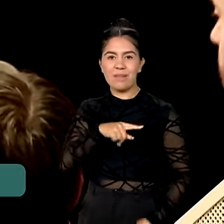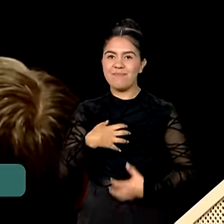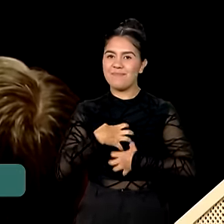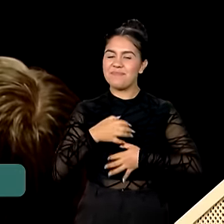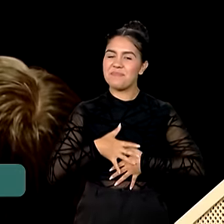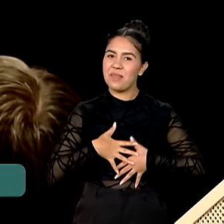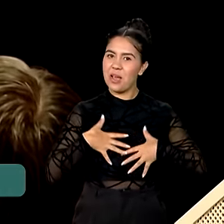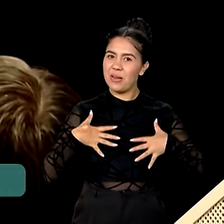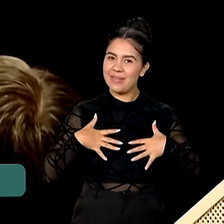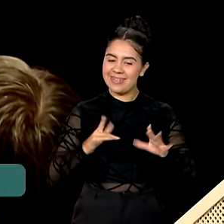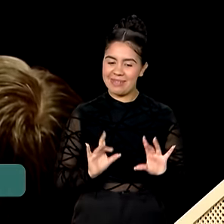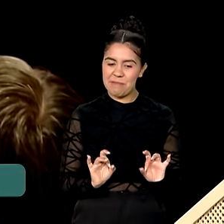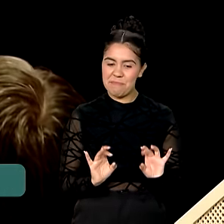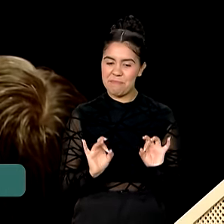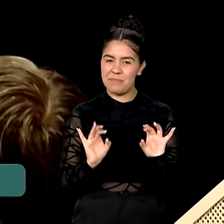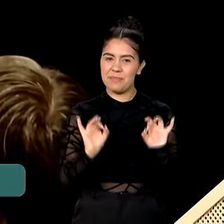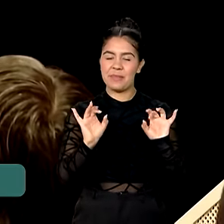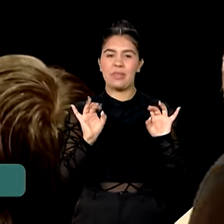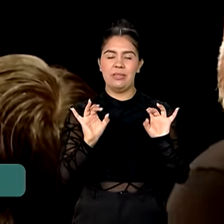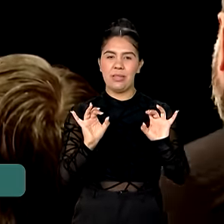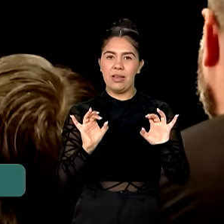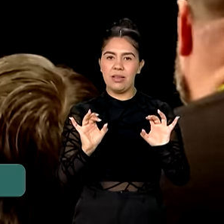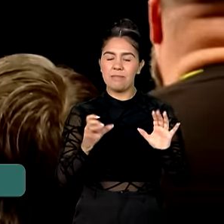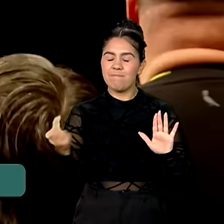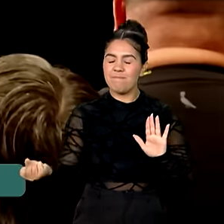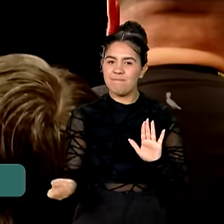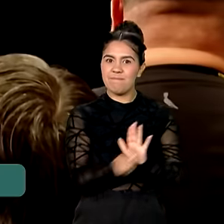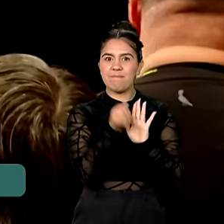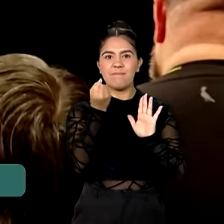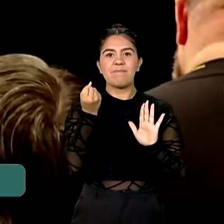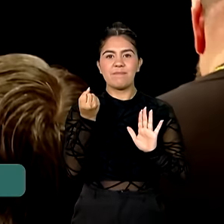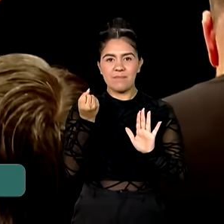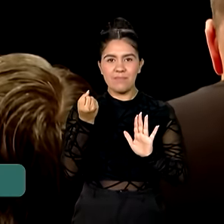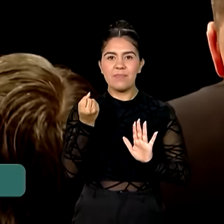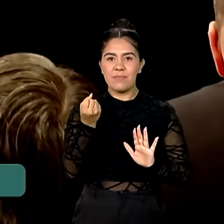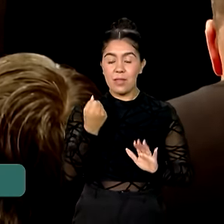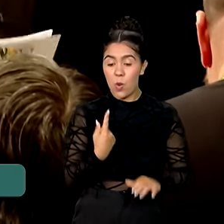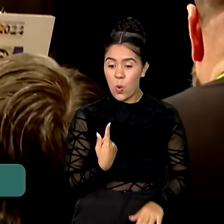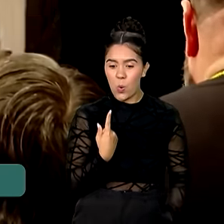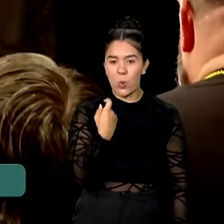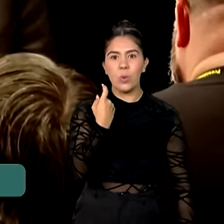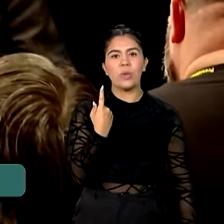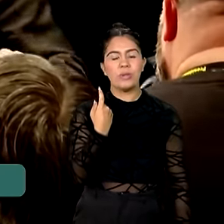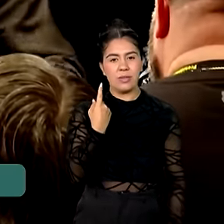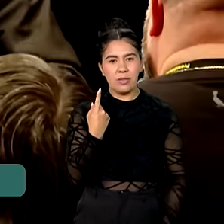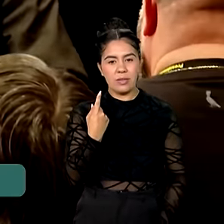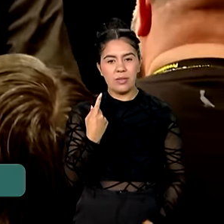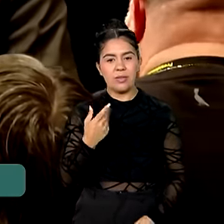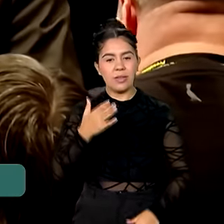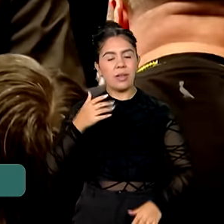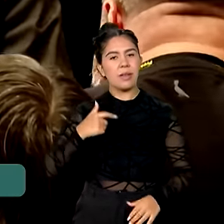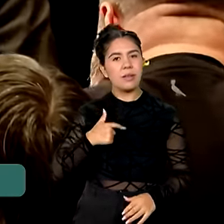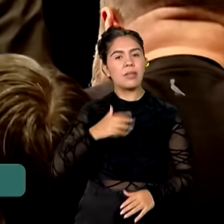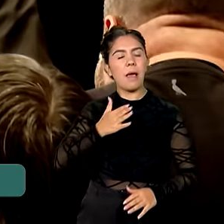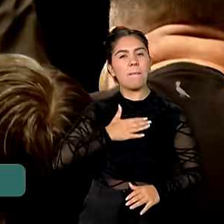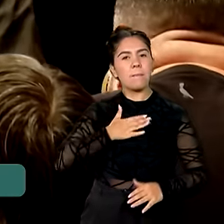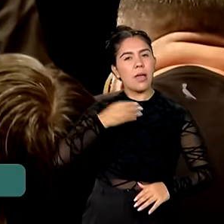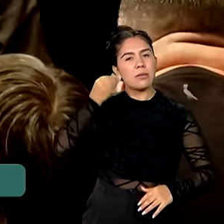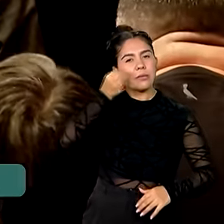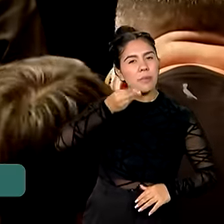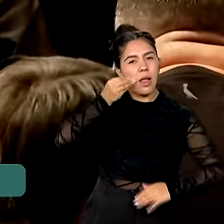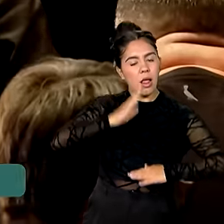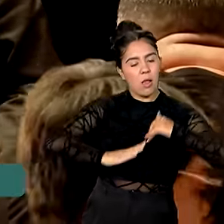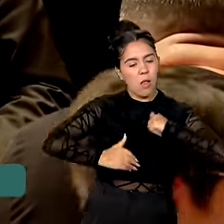muito especial, acho que talvez um momento simbólico que une um pouco da minha carreira profissional